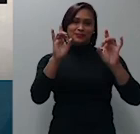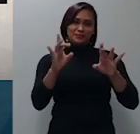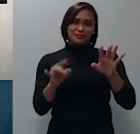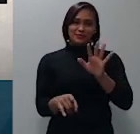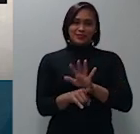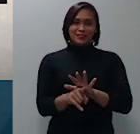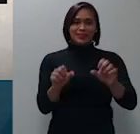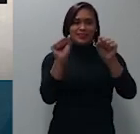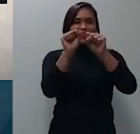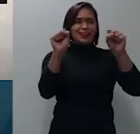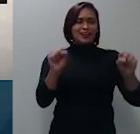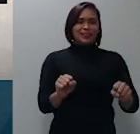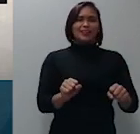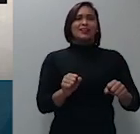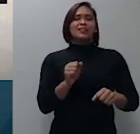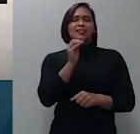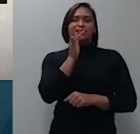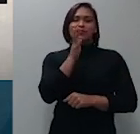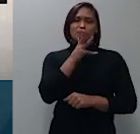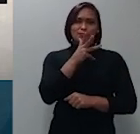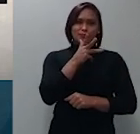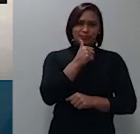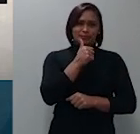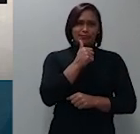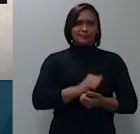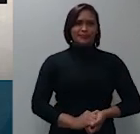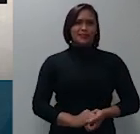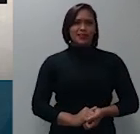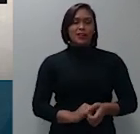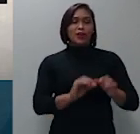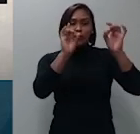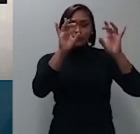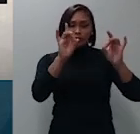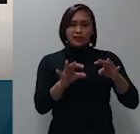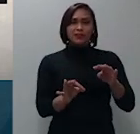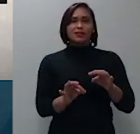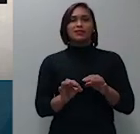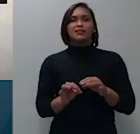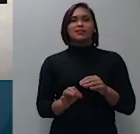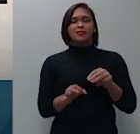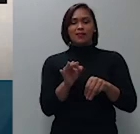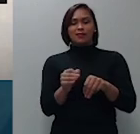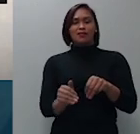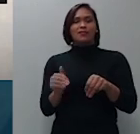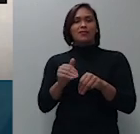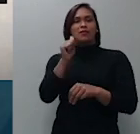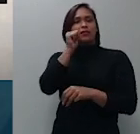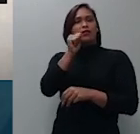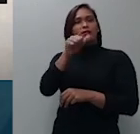lento aqui destaque da ministra Maria Isabel Galotti